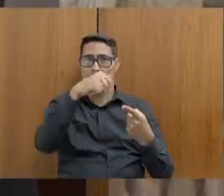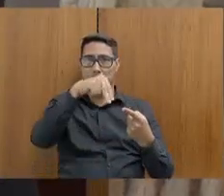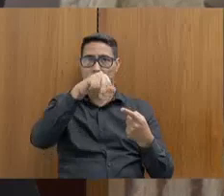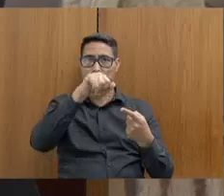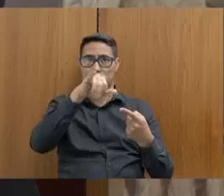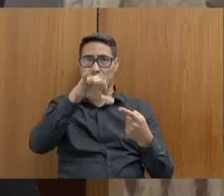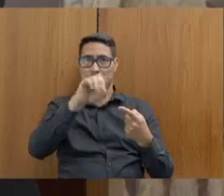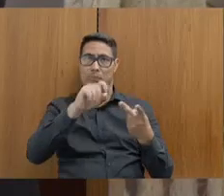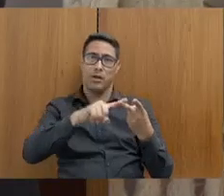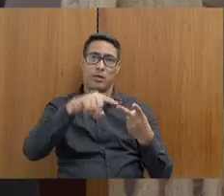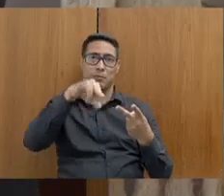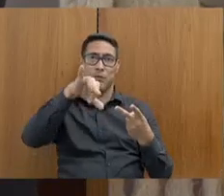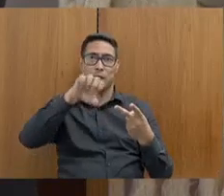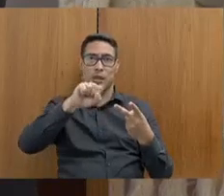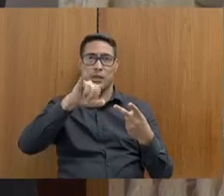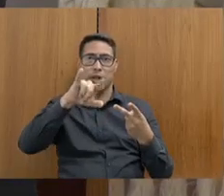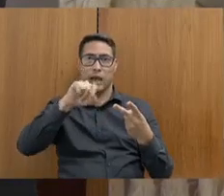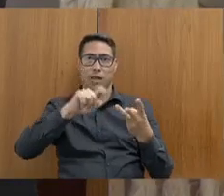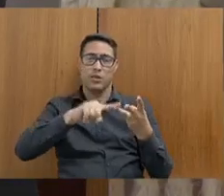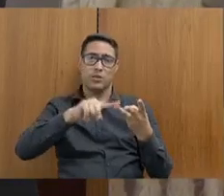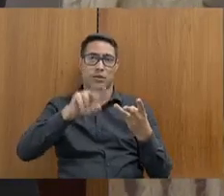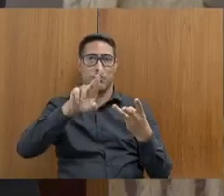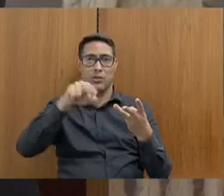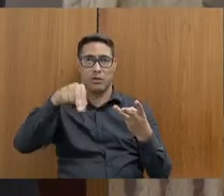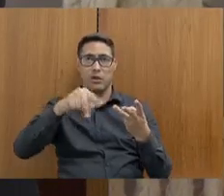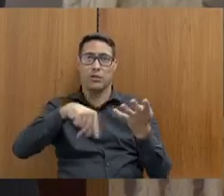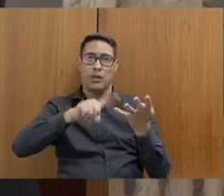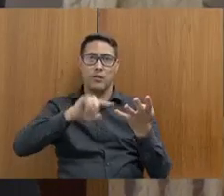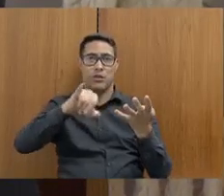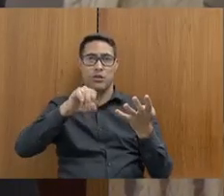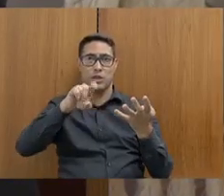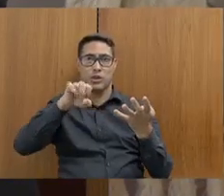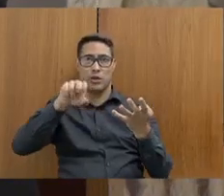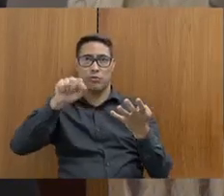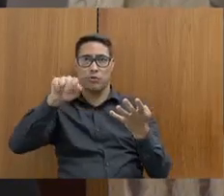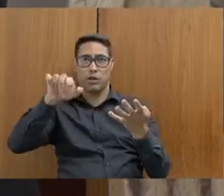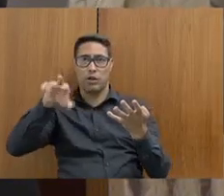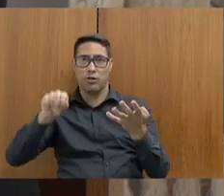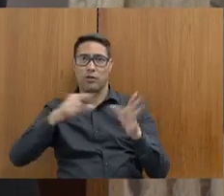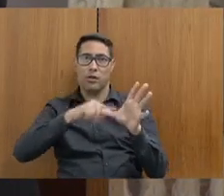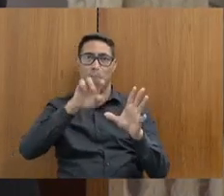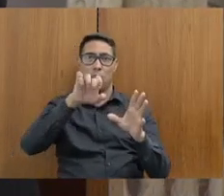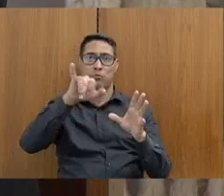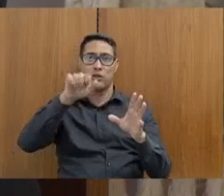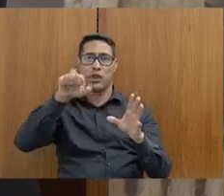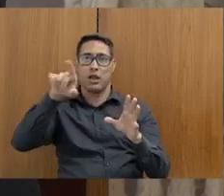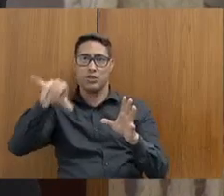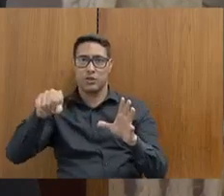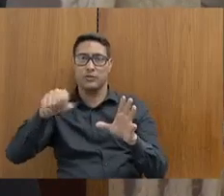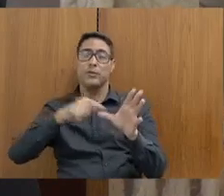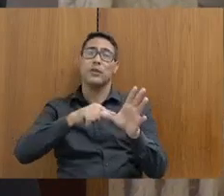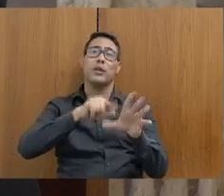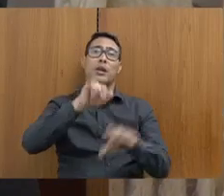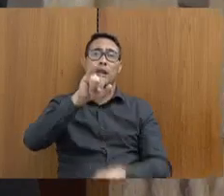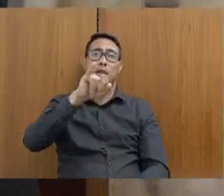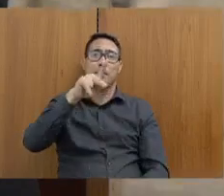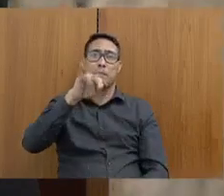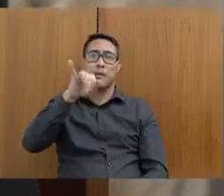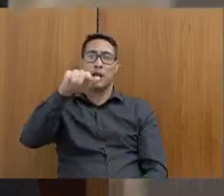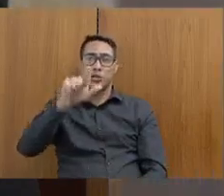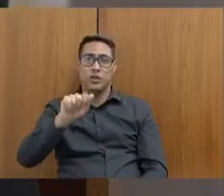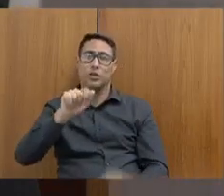aqui em BH, Minas Caixa, Rosa Neves, Ribeirão das Neves, Jardim das Alterosas, Bom Jardim e Jardim Canã, e Patinga e Uberlândia.